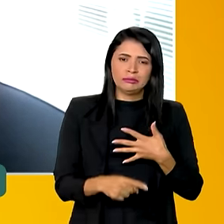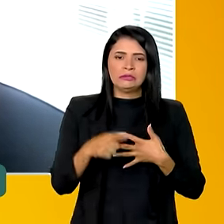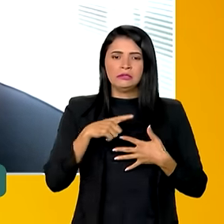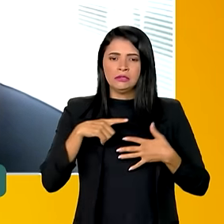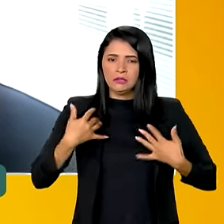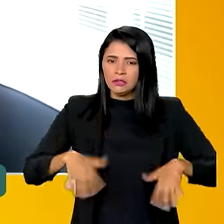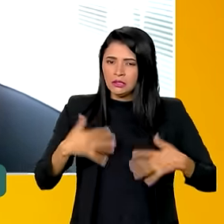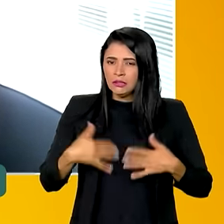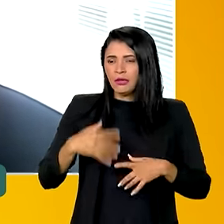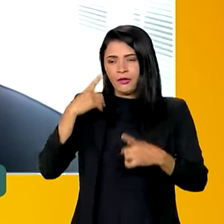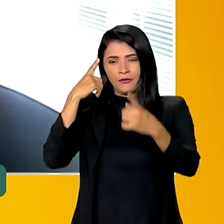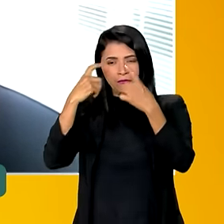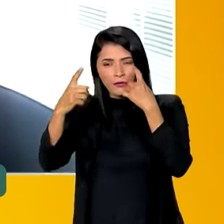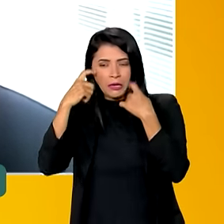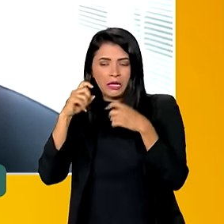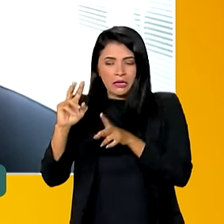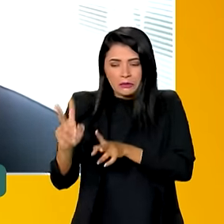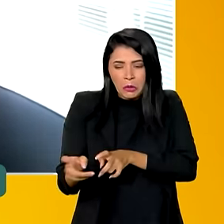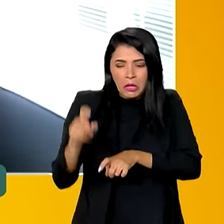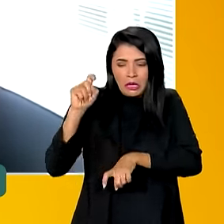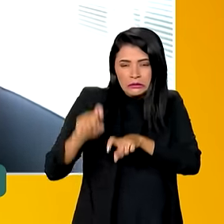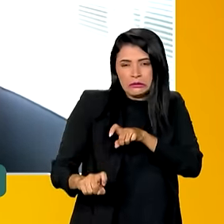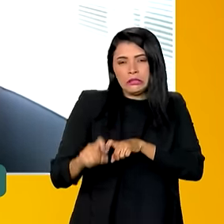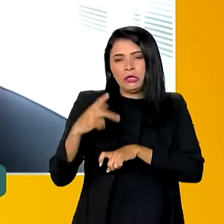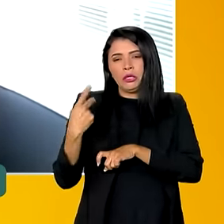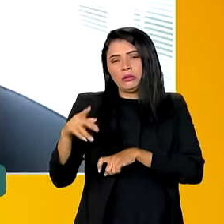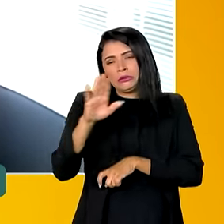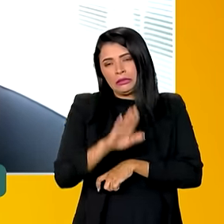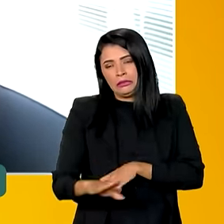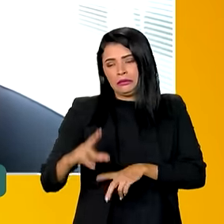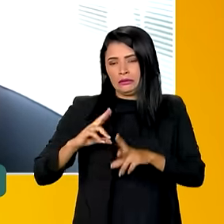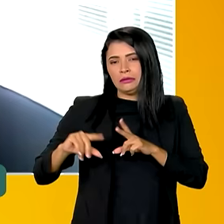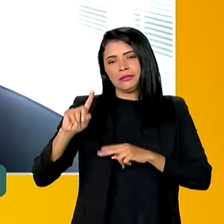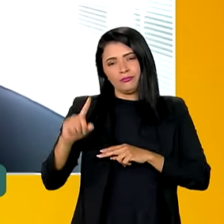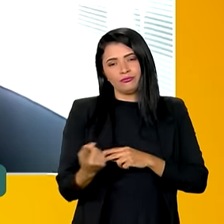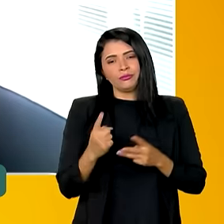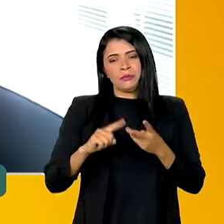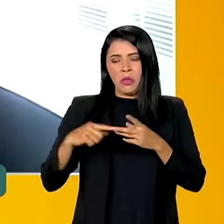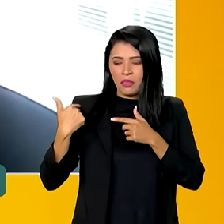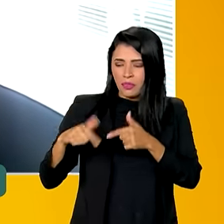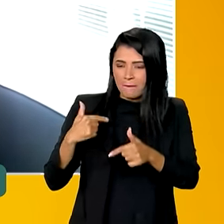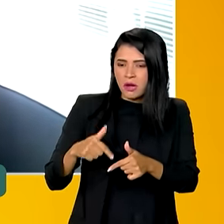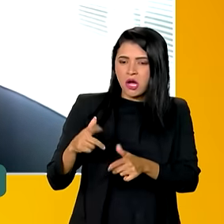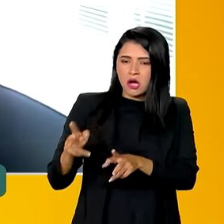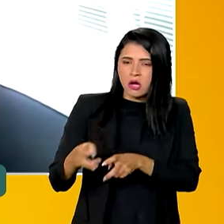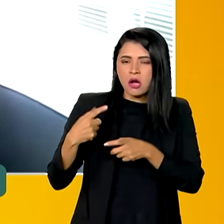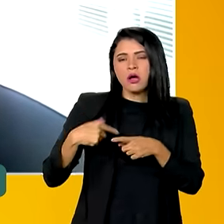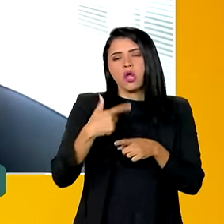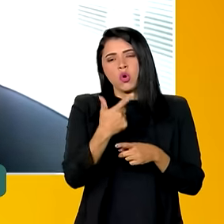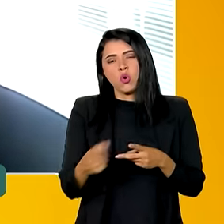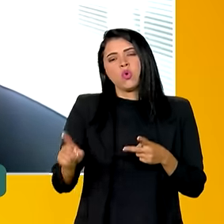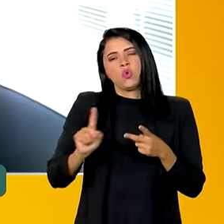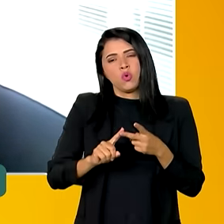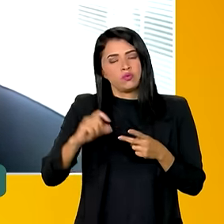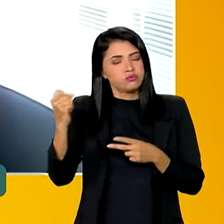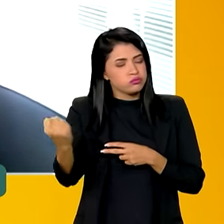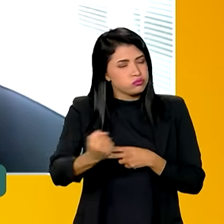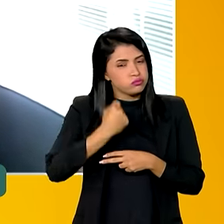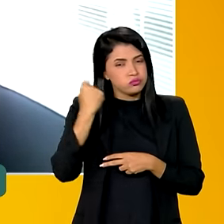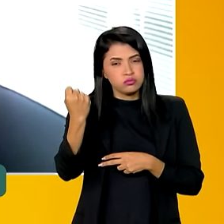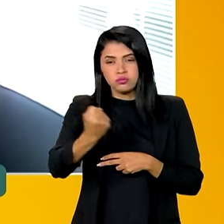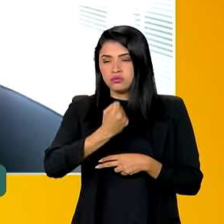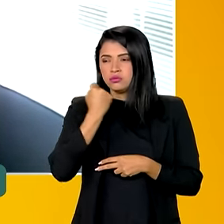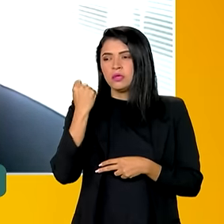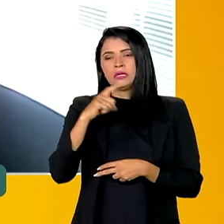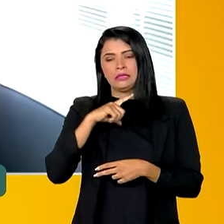A violência, a exploração sexual infantil é uma delas. O trabalho infantil é outra gravíssima questão que